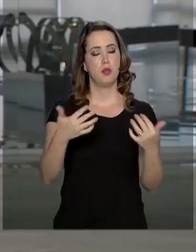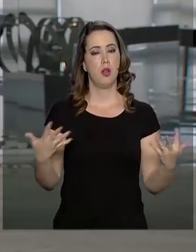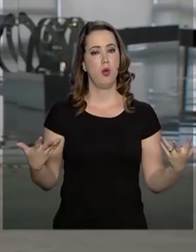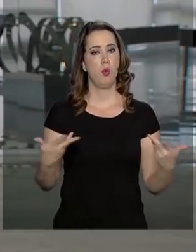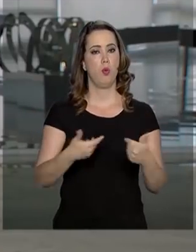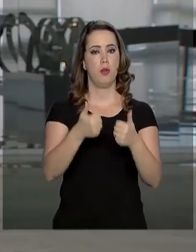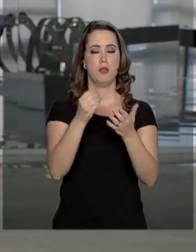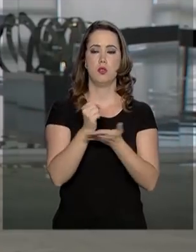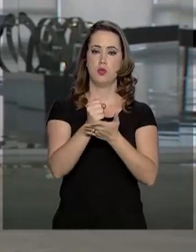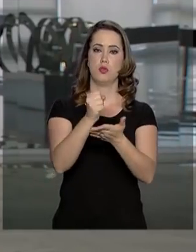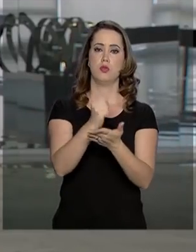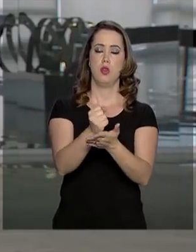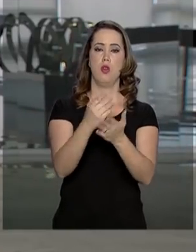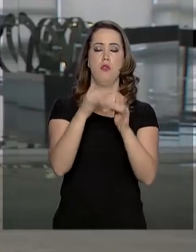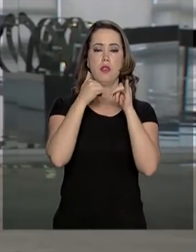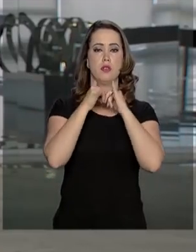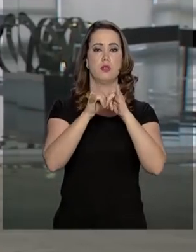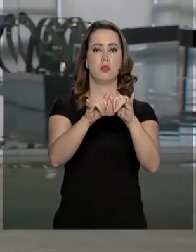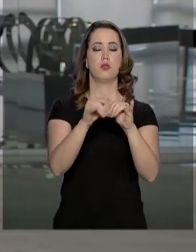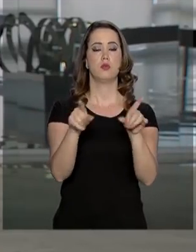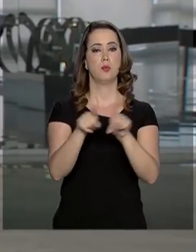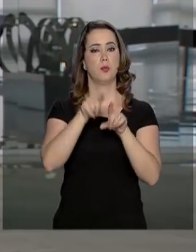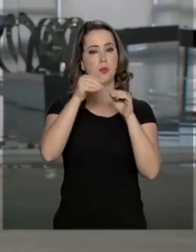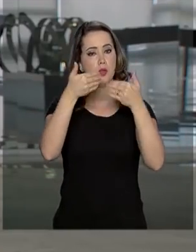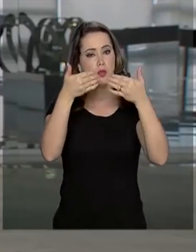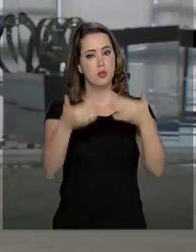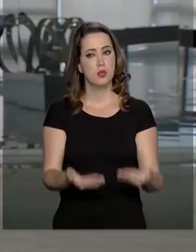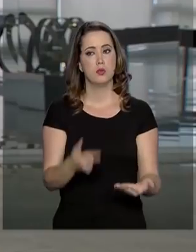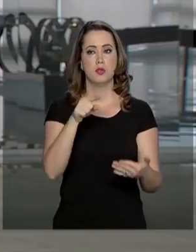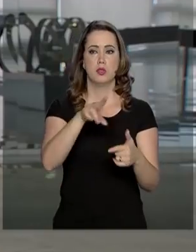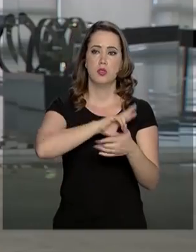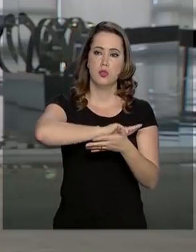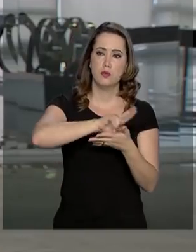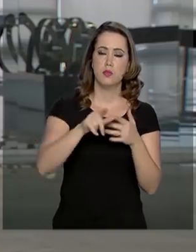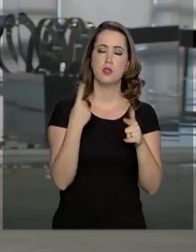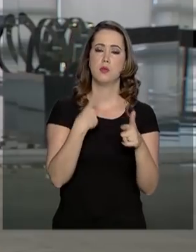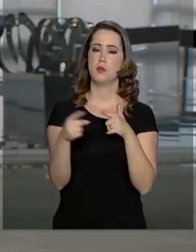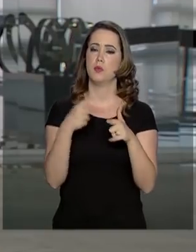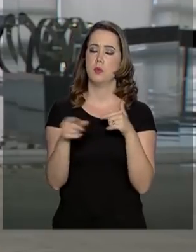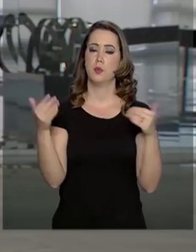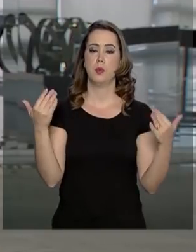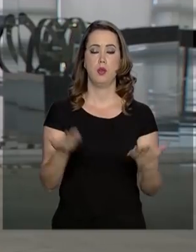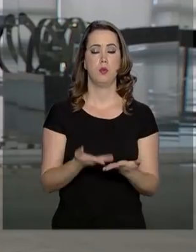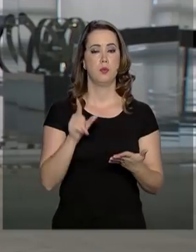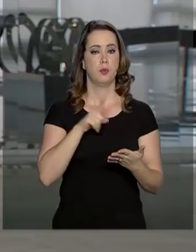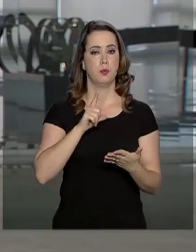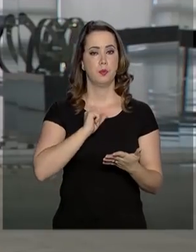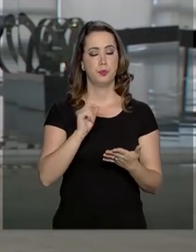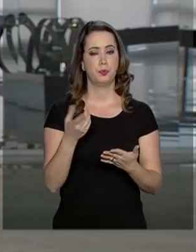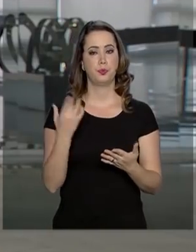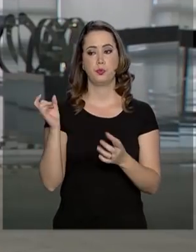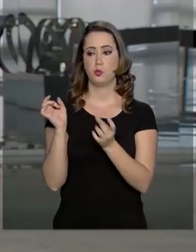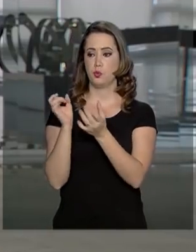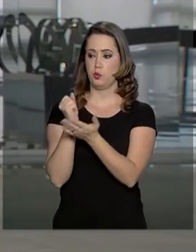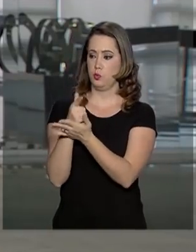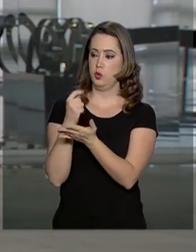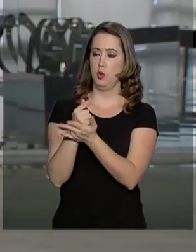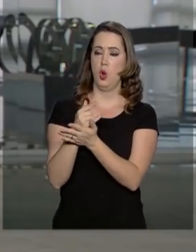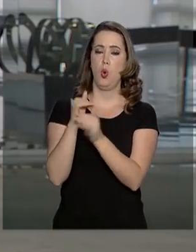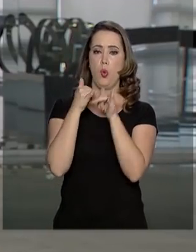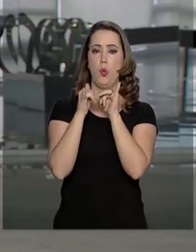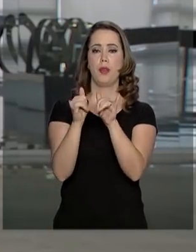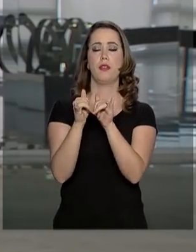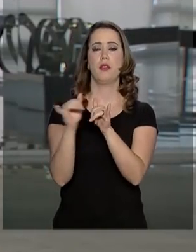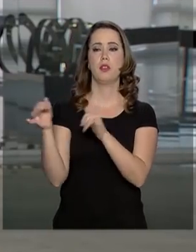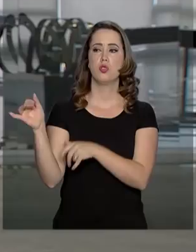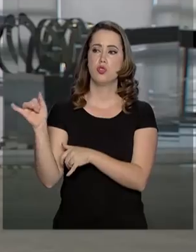qualidade do fornecimento ao Estado de Roraima diante dessas dificuldades enfrentadas com a importação da energia do